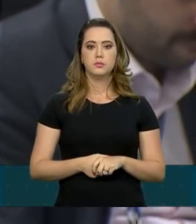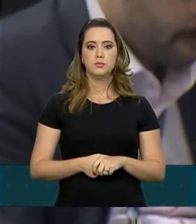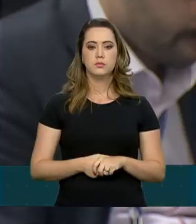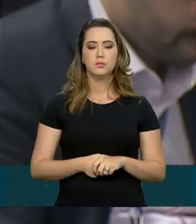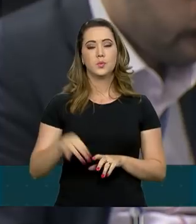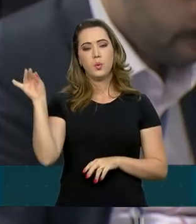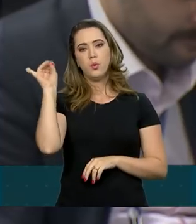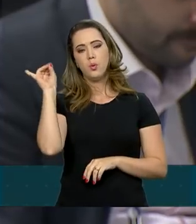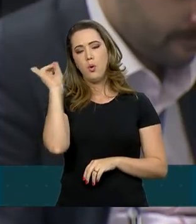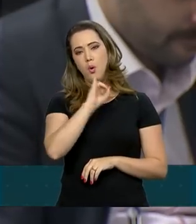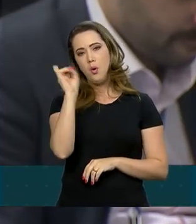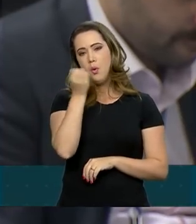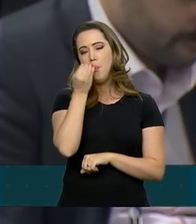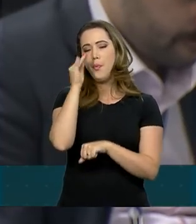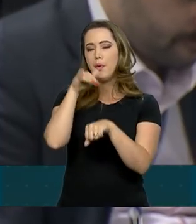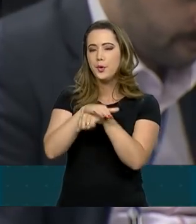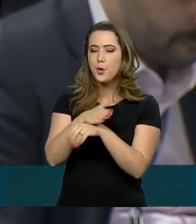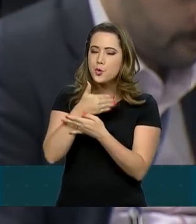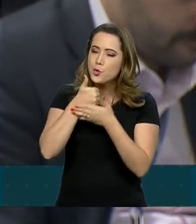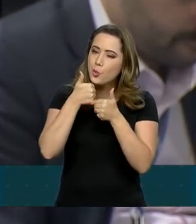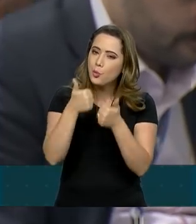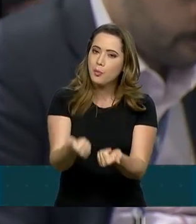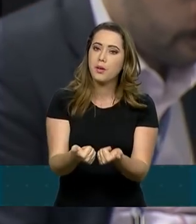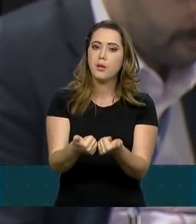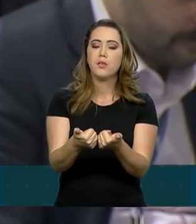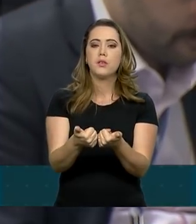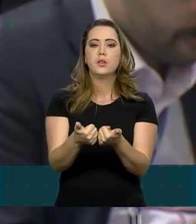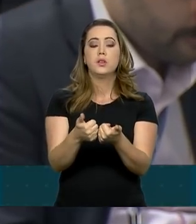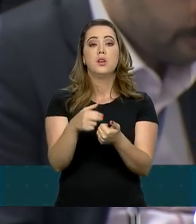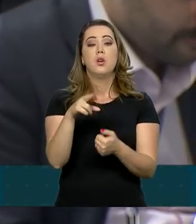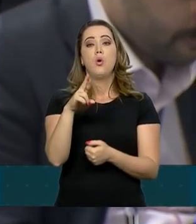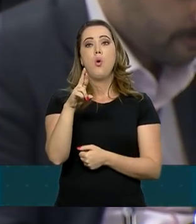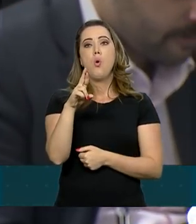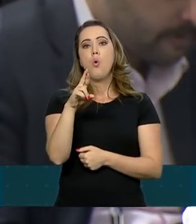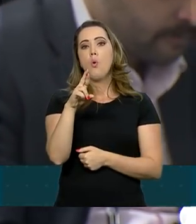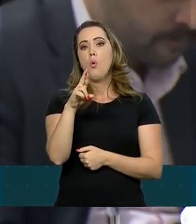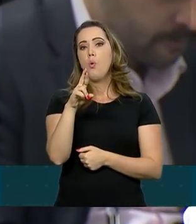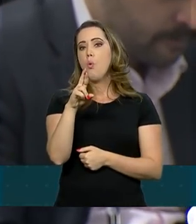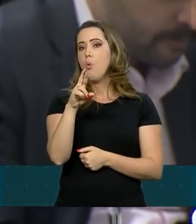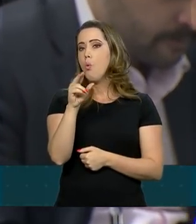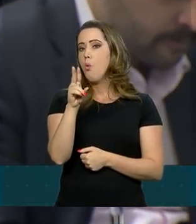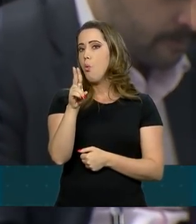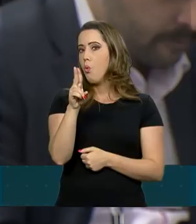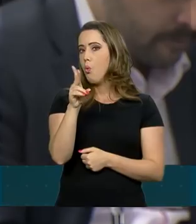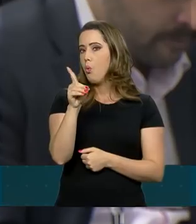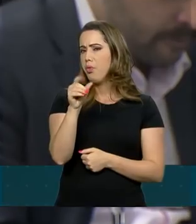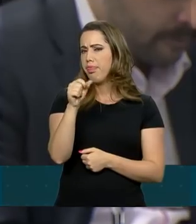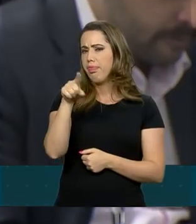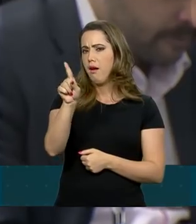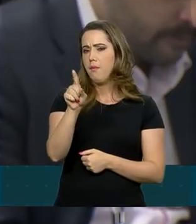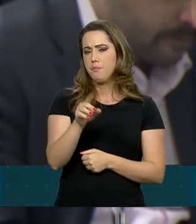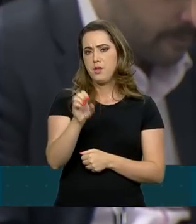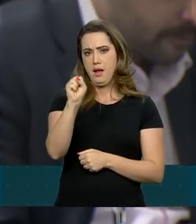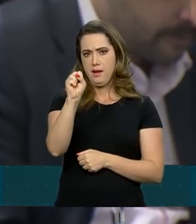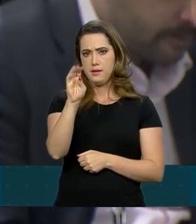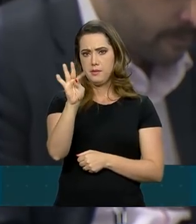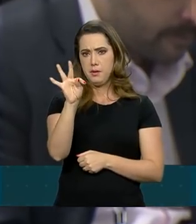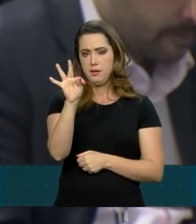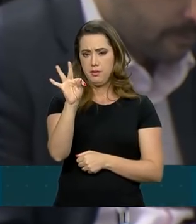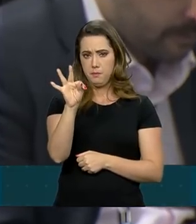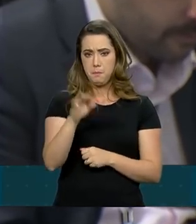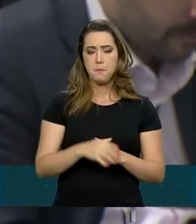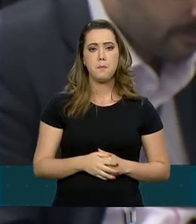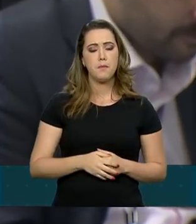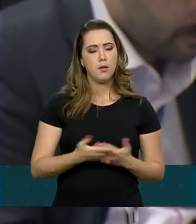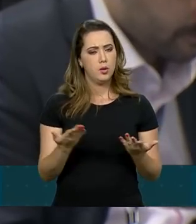Boa noite, tudo bom? Porta-voz, Rudá Moreira, do SBT. Tudo bem, Rudá? Tudo bom. O Palácio do Planalto se